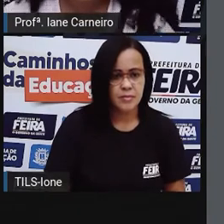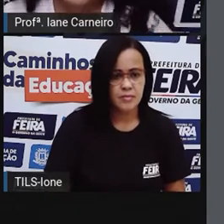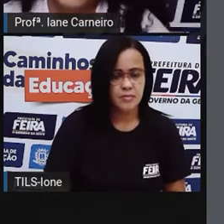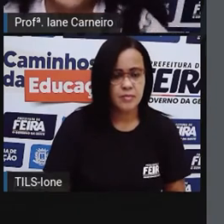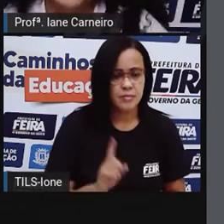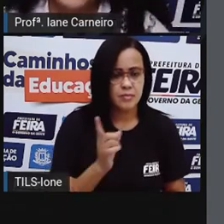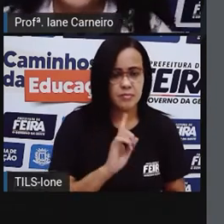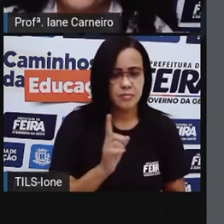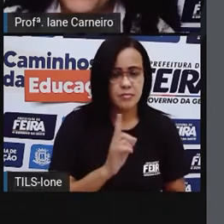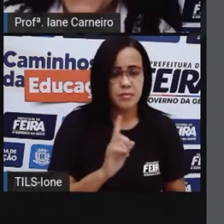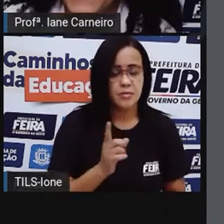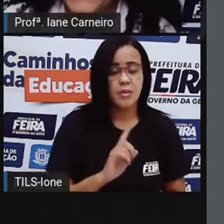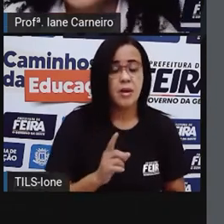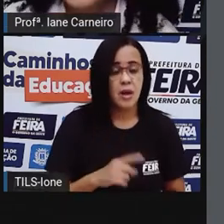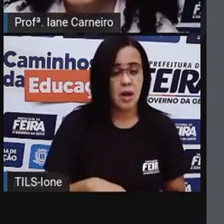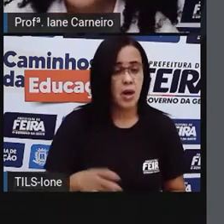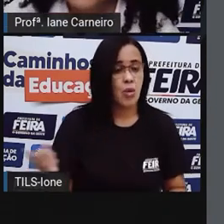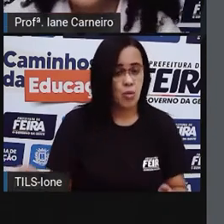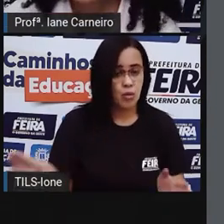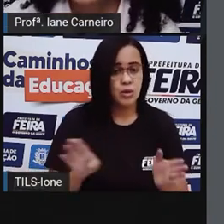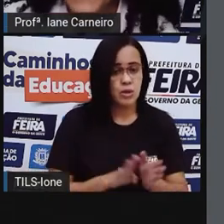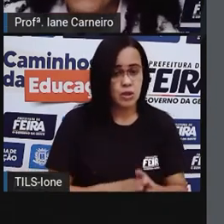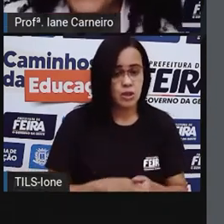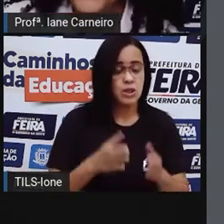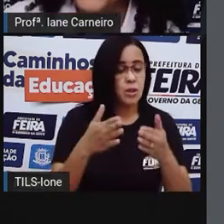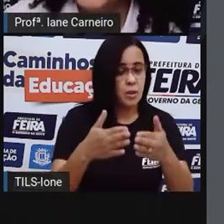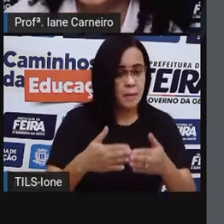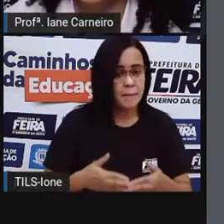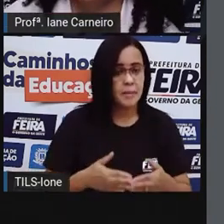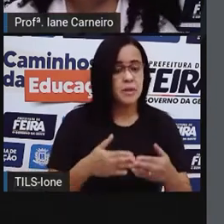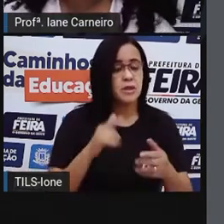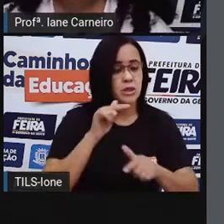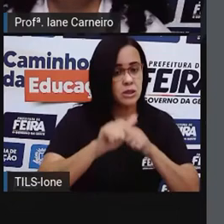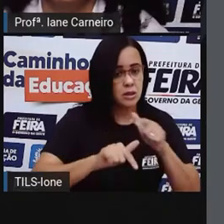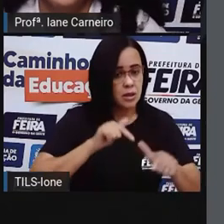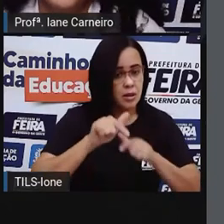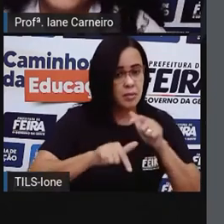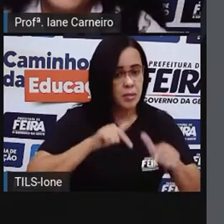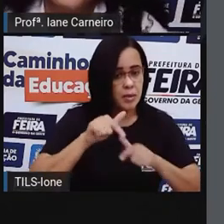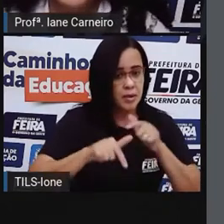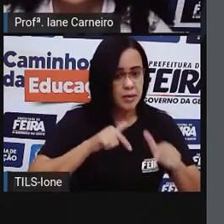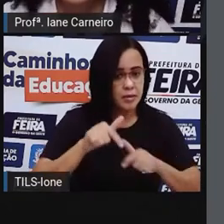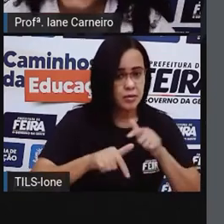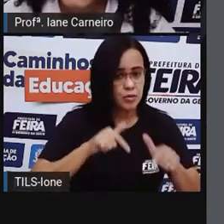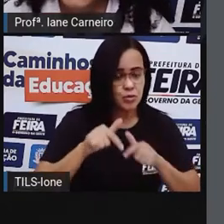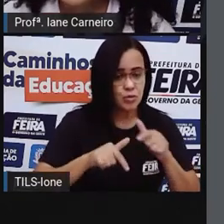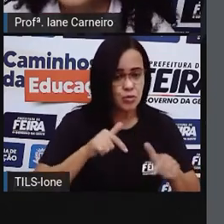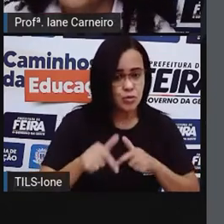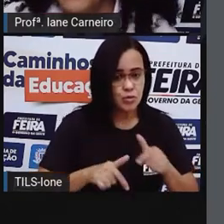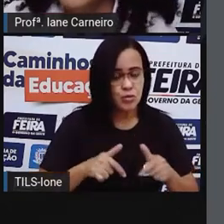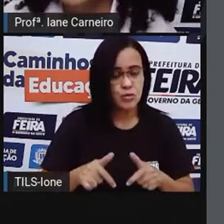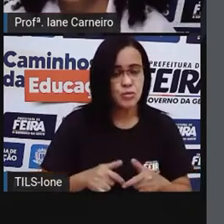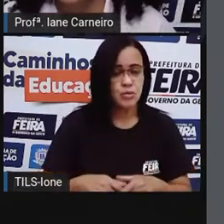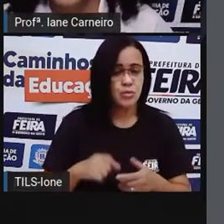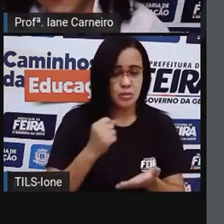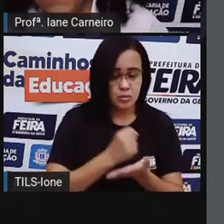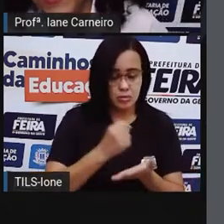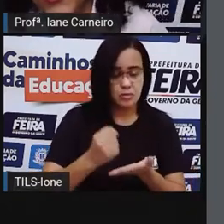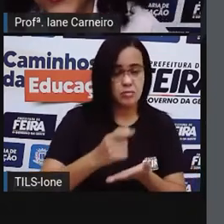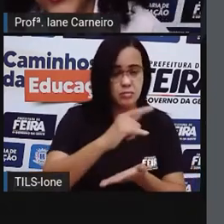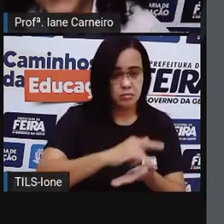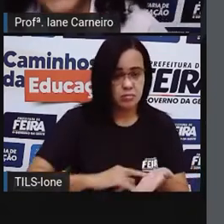pedir emprego. Comer traças é trabalho, ideal para um morcego. Logo então, foi contratado o simpático